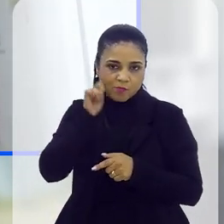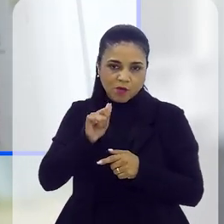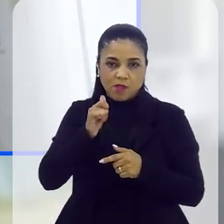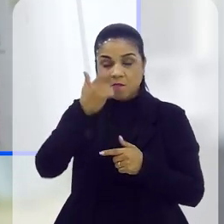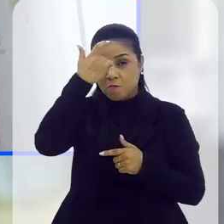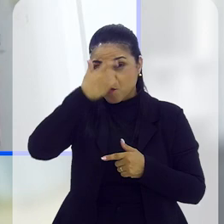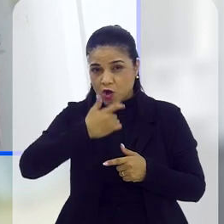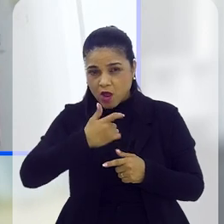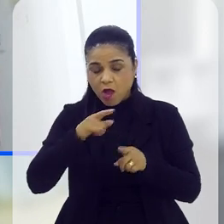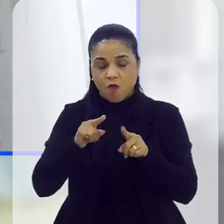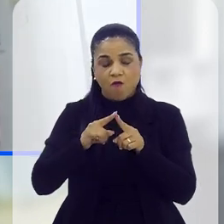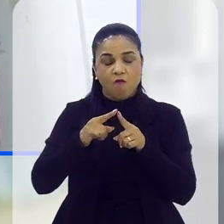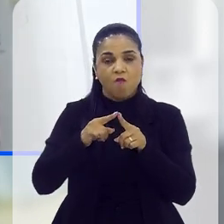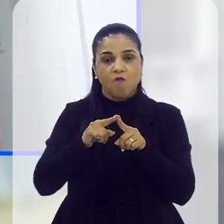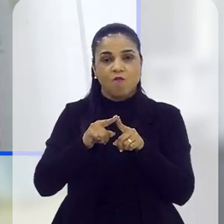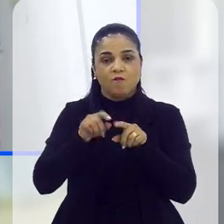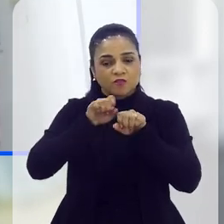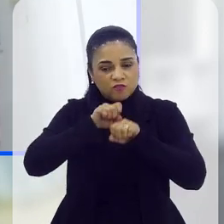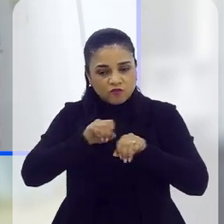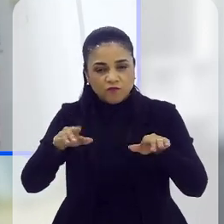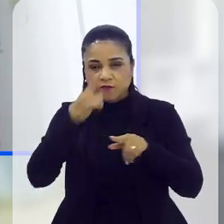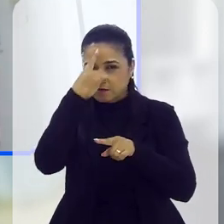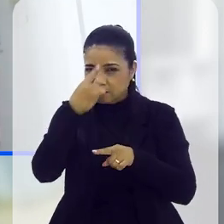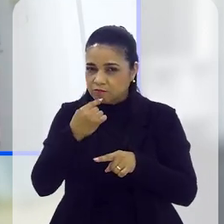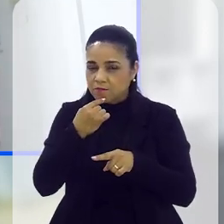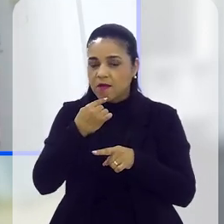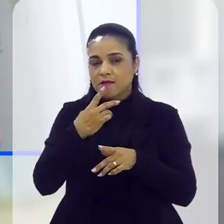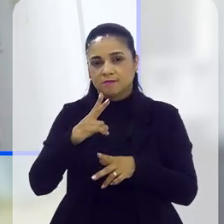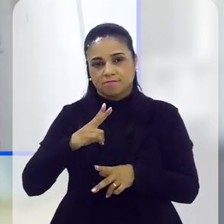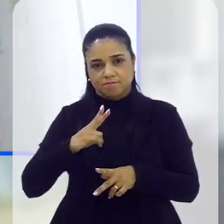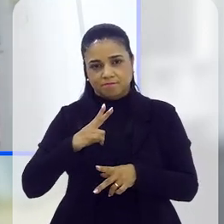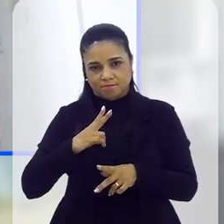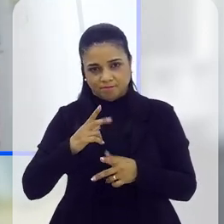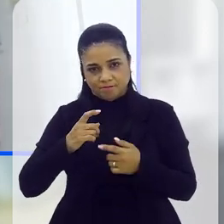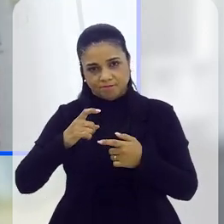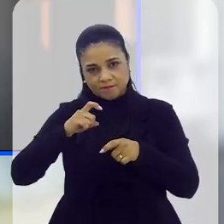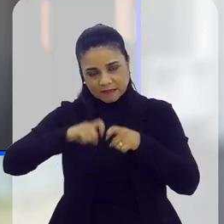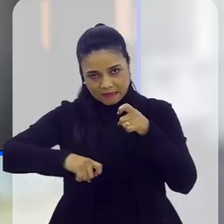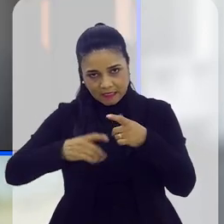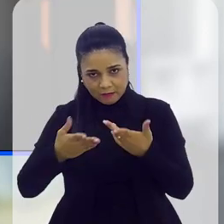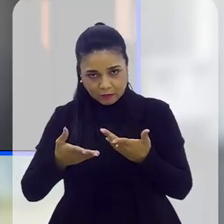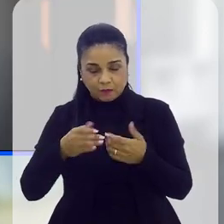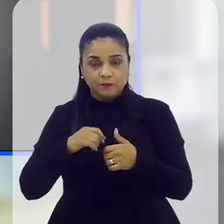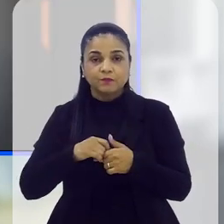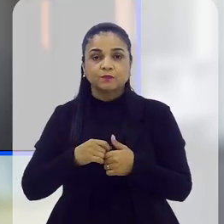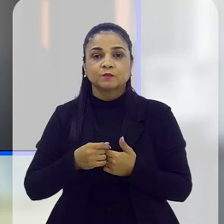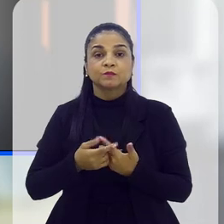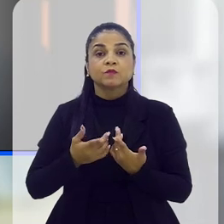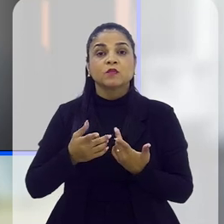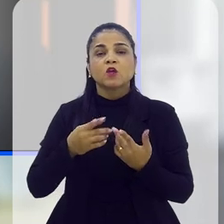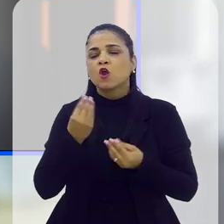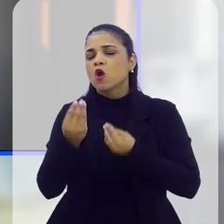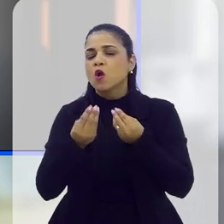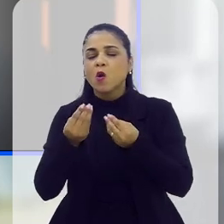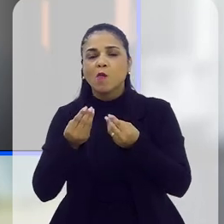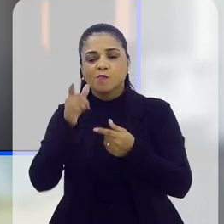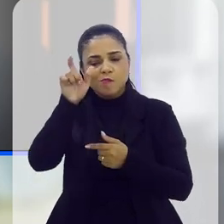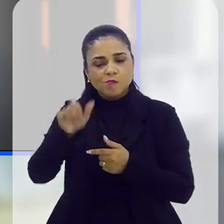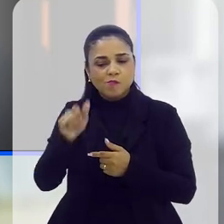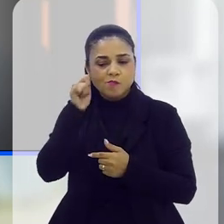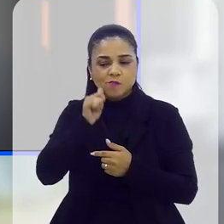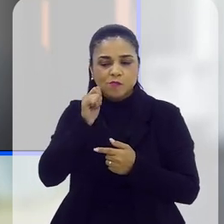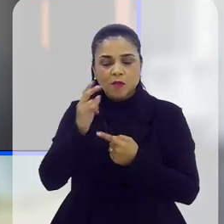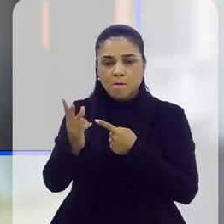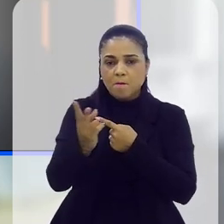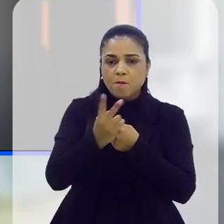moral, a violência psicológica e a divulgação de cenas íntimas. E como que a mulher pode se proteger,